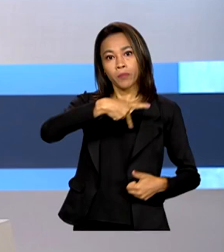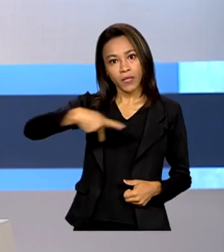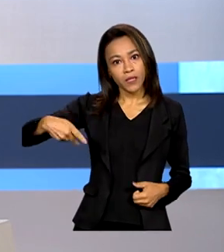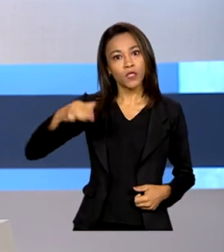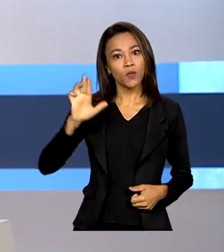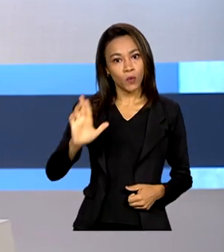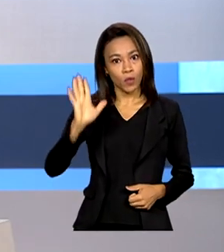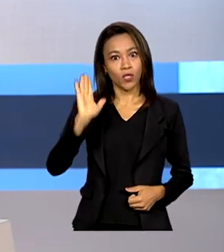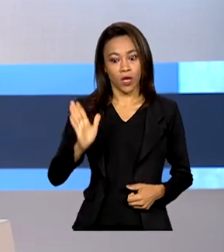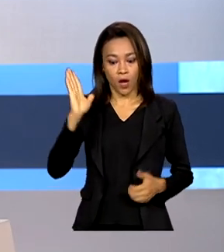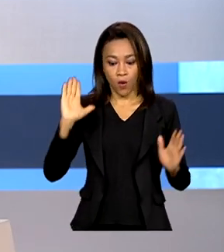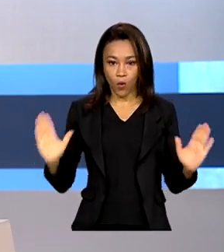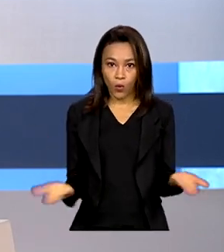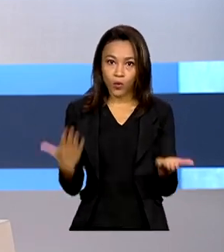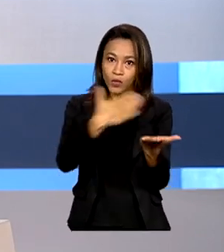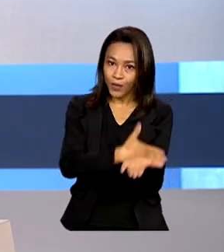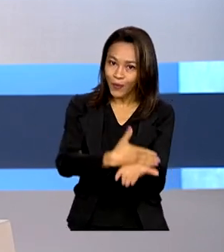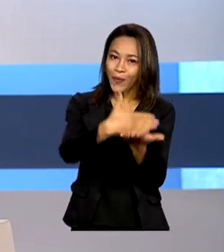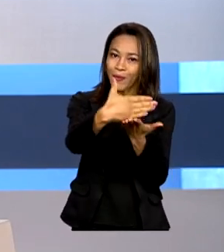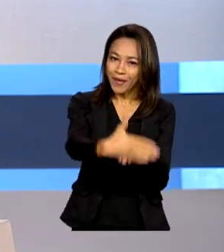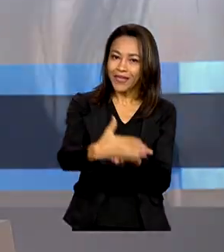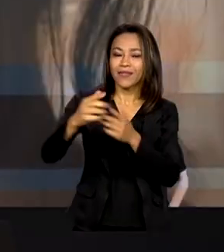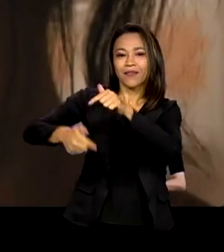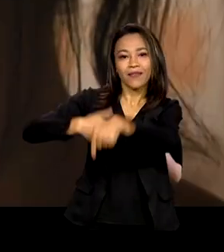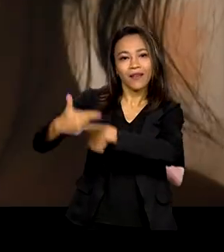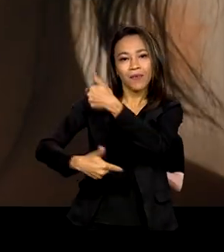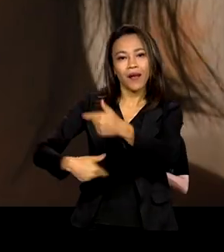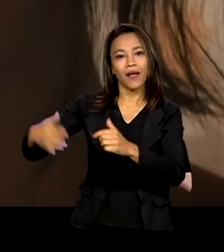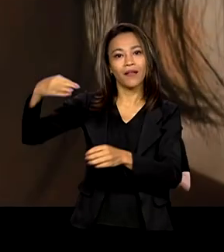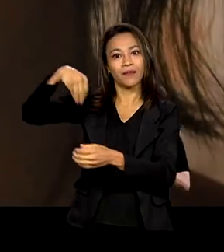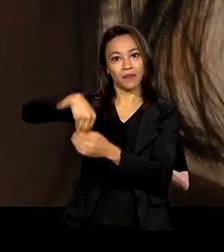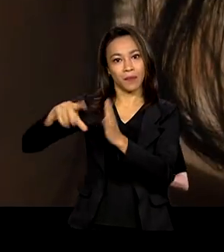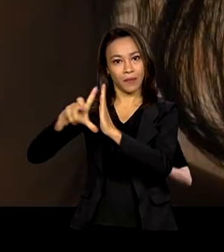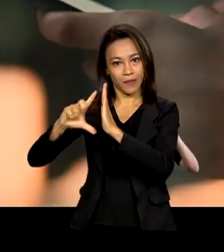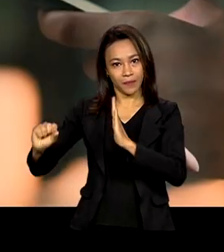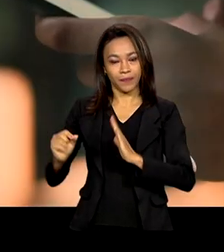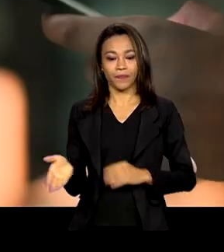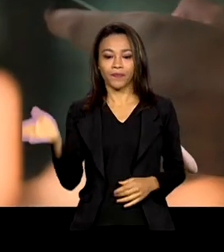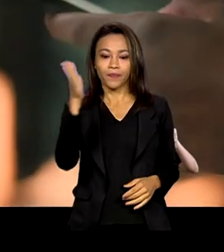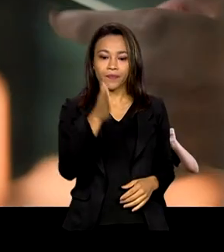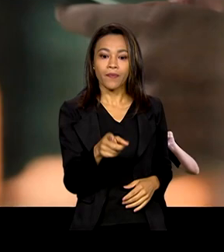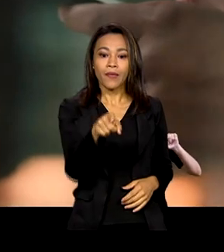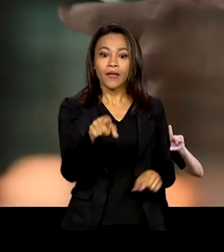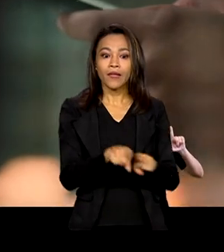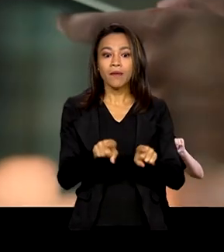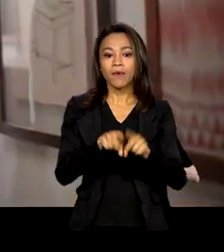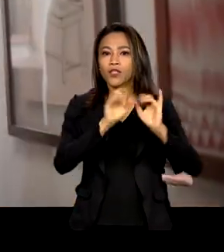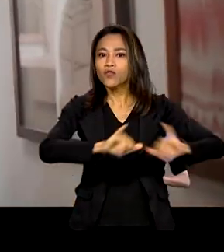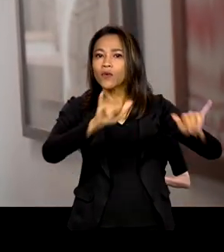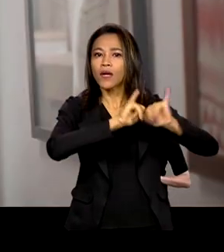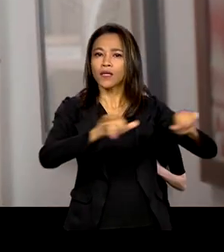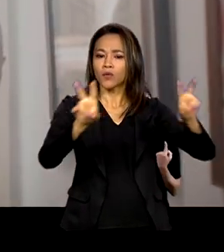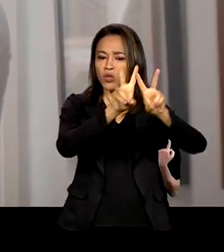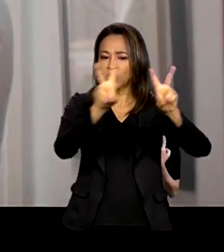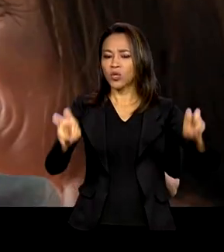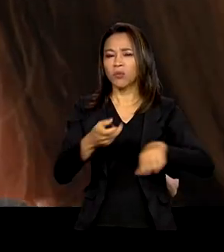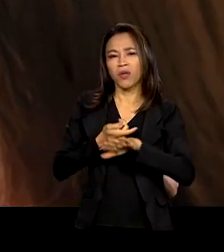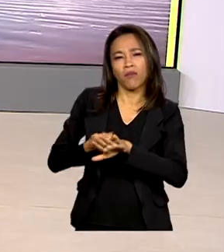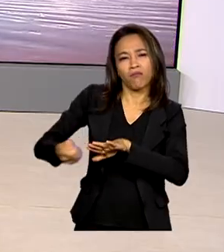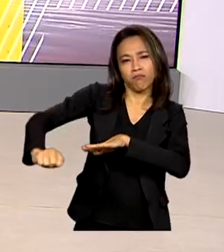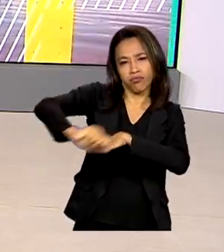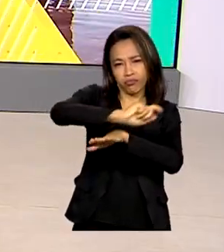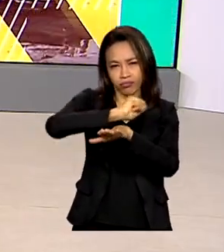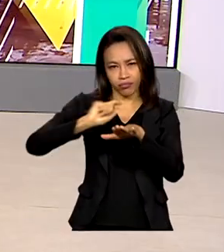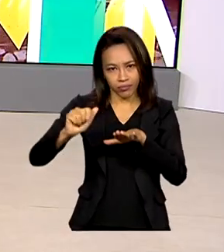despachar hoje do Palácio do Planalto. E o governo federal lança campanha para identificar e combater notícias falsas.